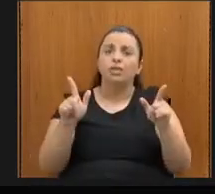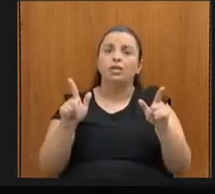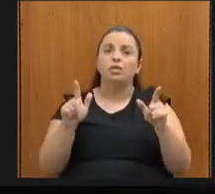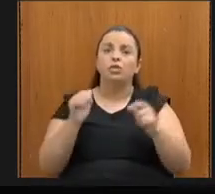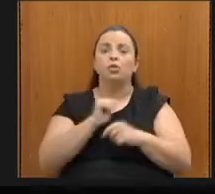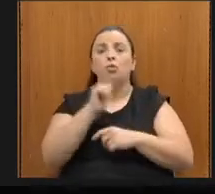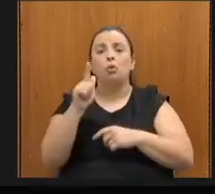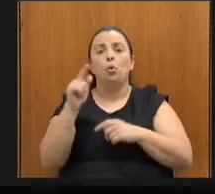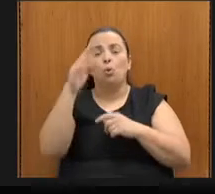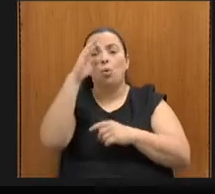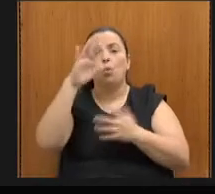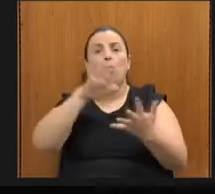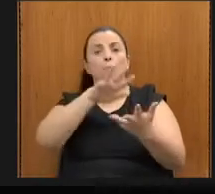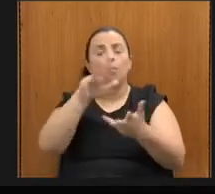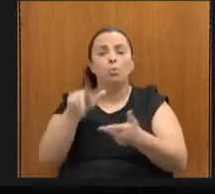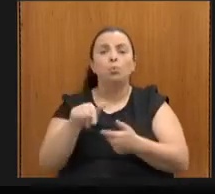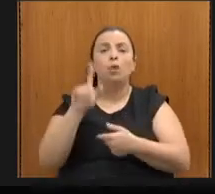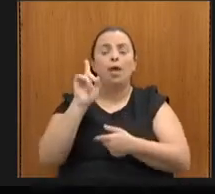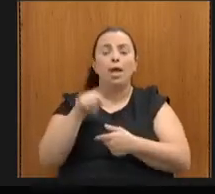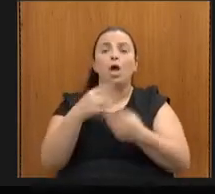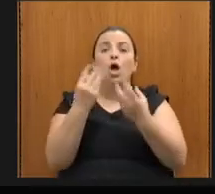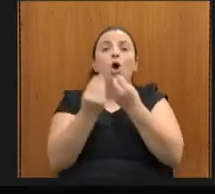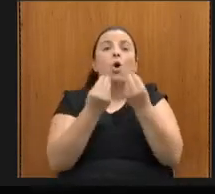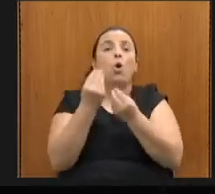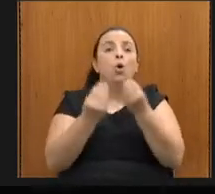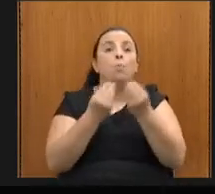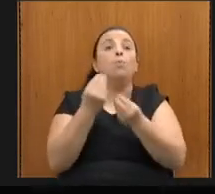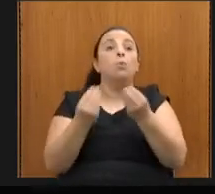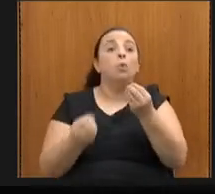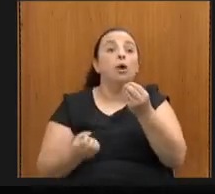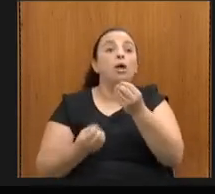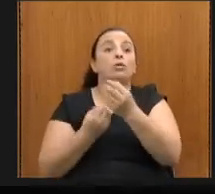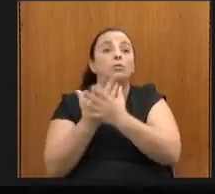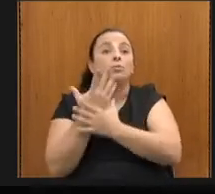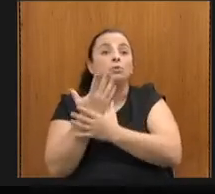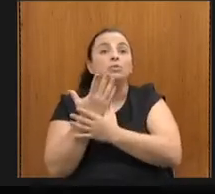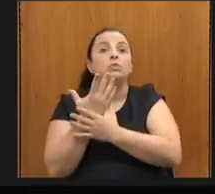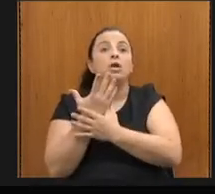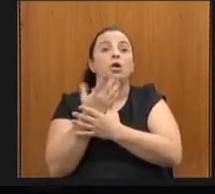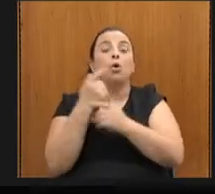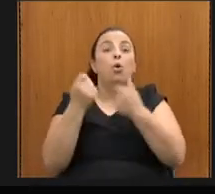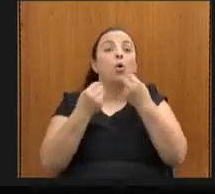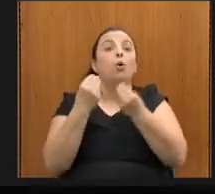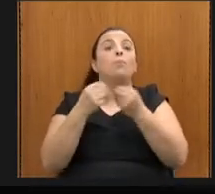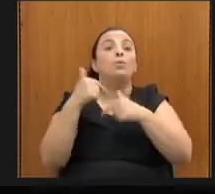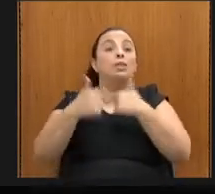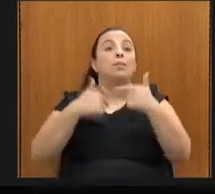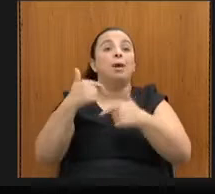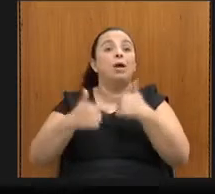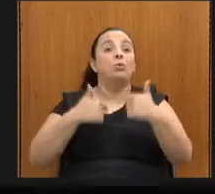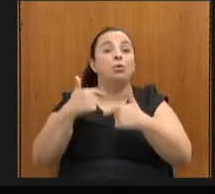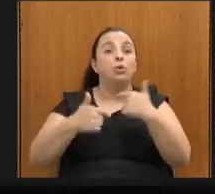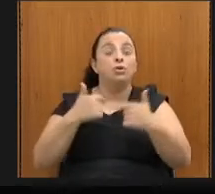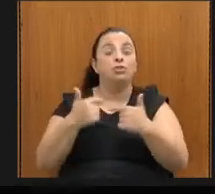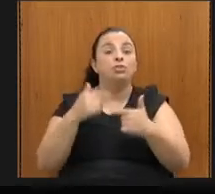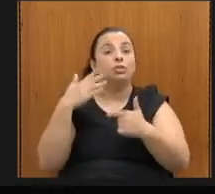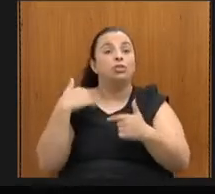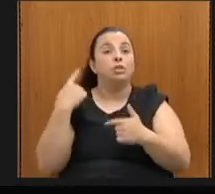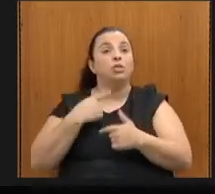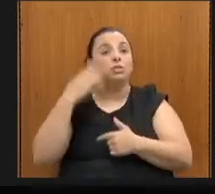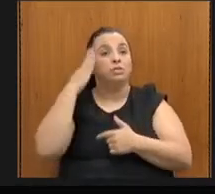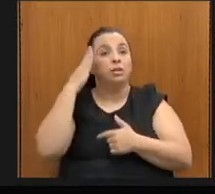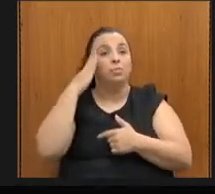a questão da execução dela, a implementação e a execução. a gente sabe que a dificuldade que